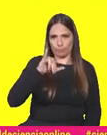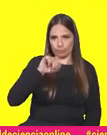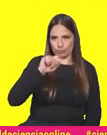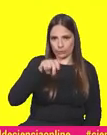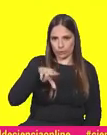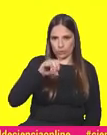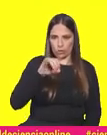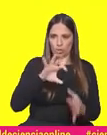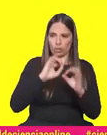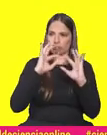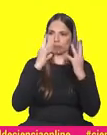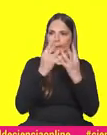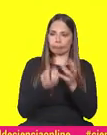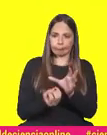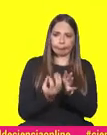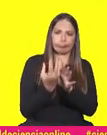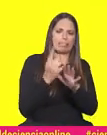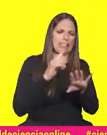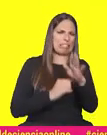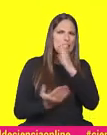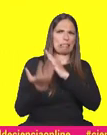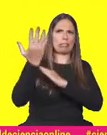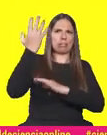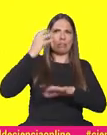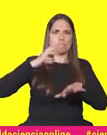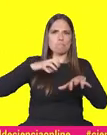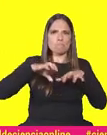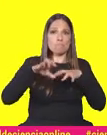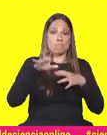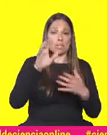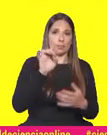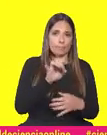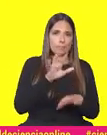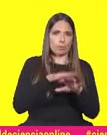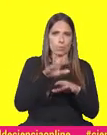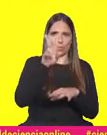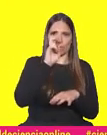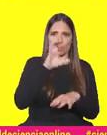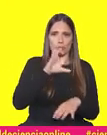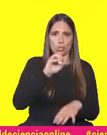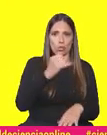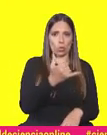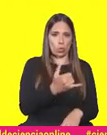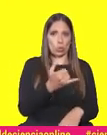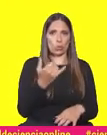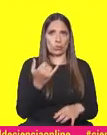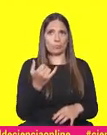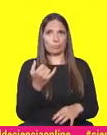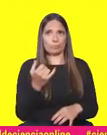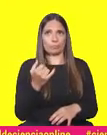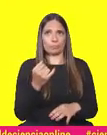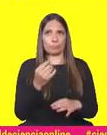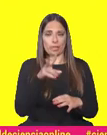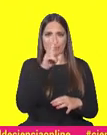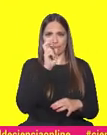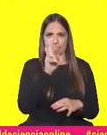rocha formou-se no tempo dos dinossauros. Por isso que o respirar... O dióxido de carbono... Temos o ambiente de dinossauro, Luís Santos. A gente